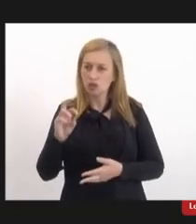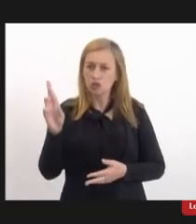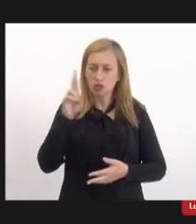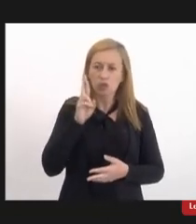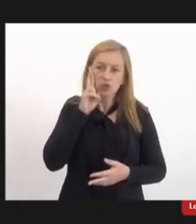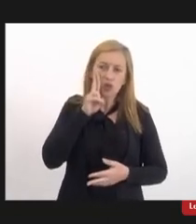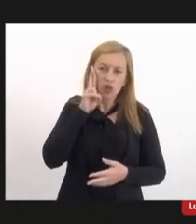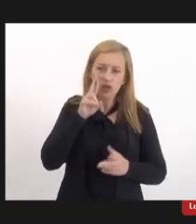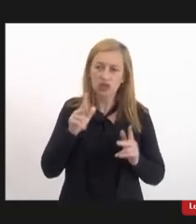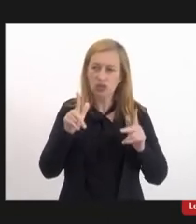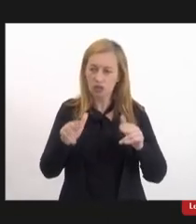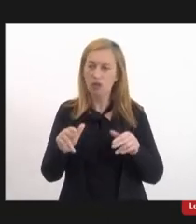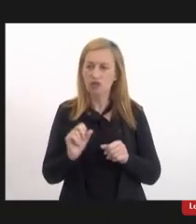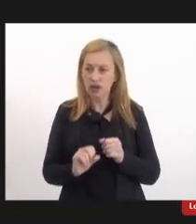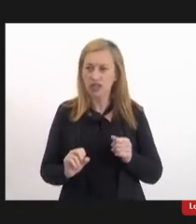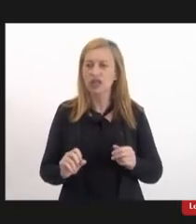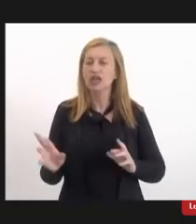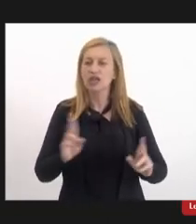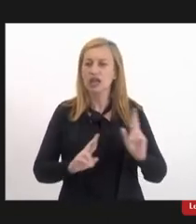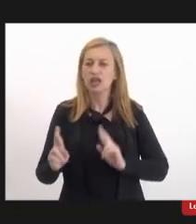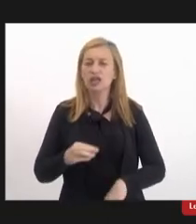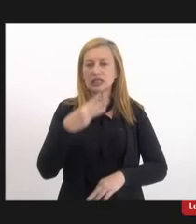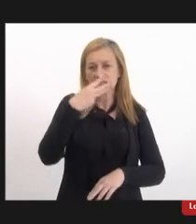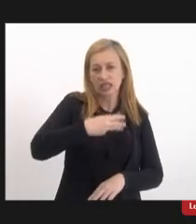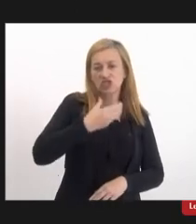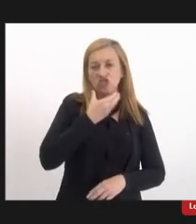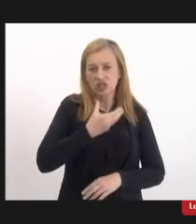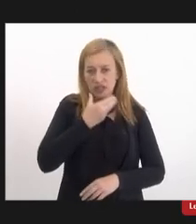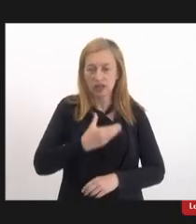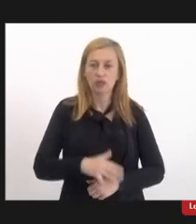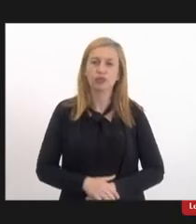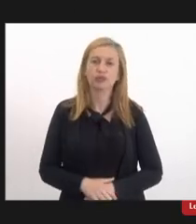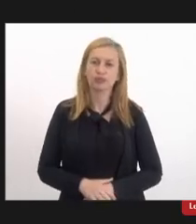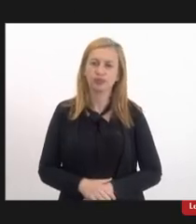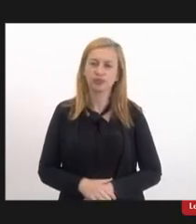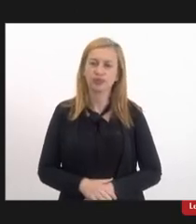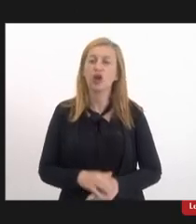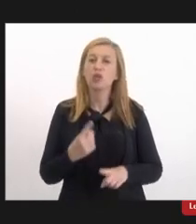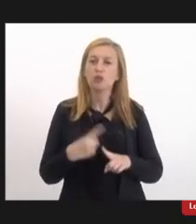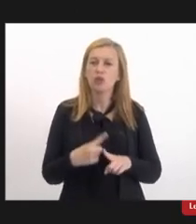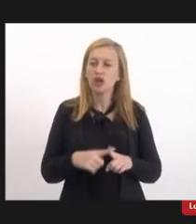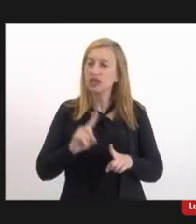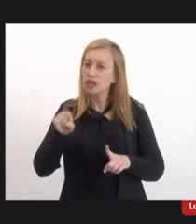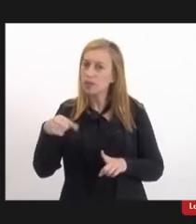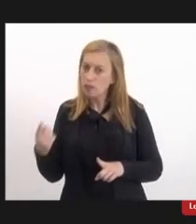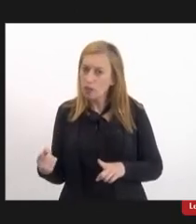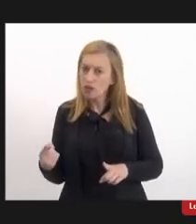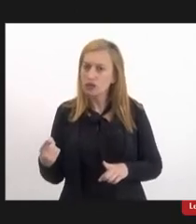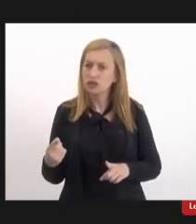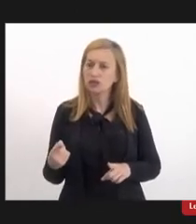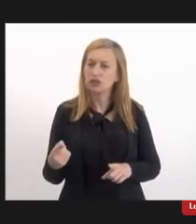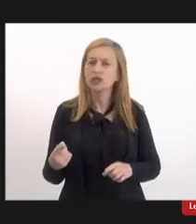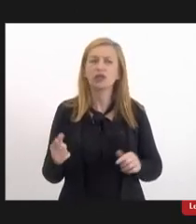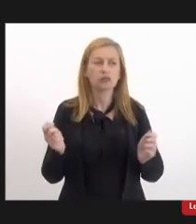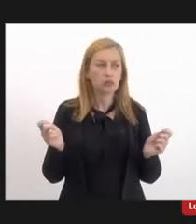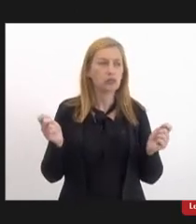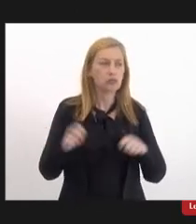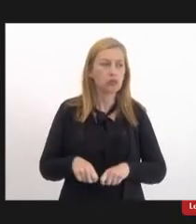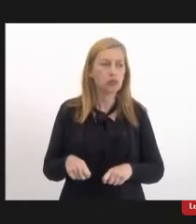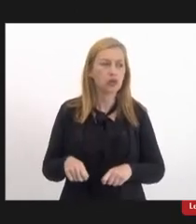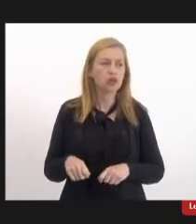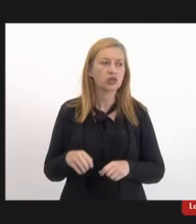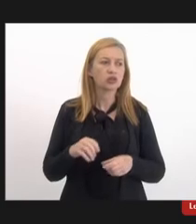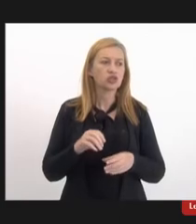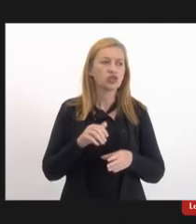em relação ao 3 de dezembro, porque aí depois a gente tem a possibilidade de botar